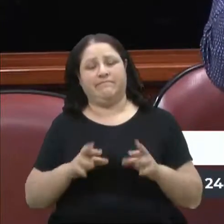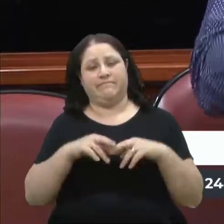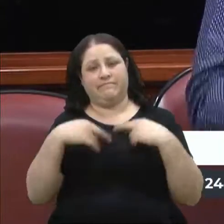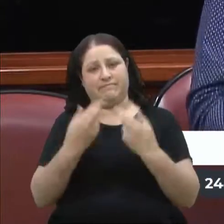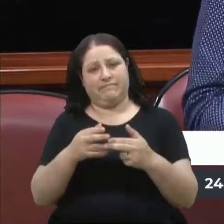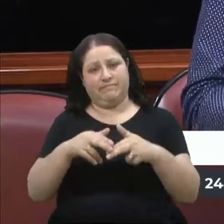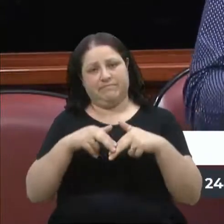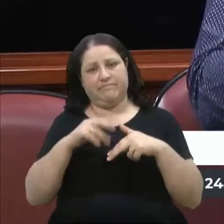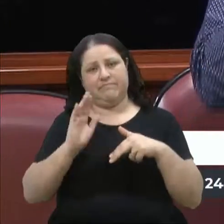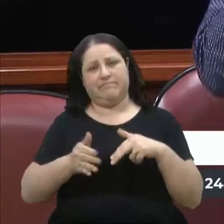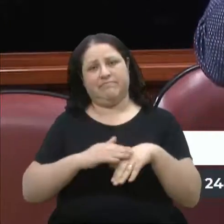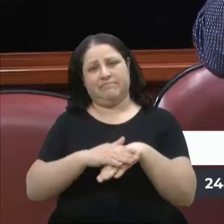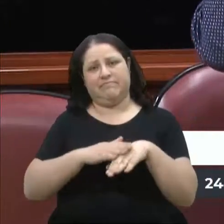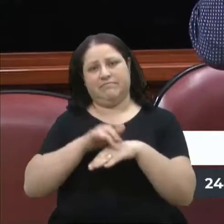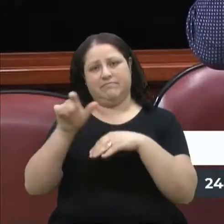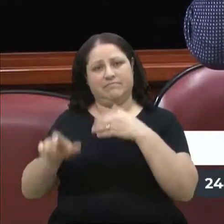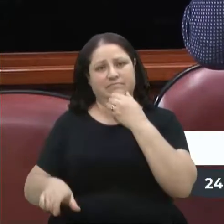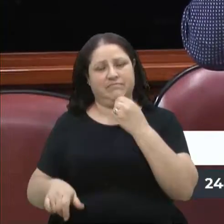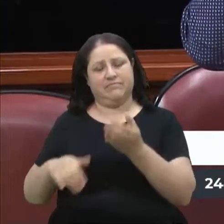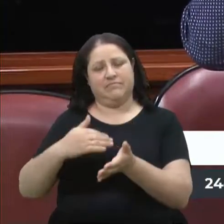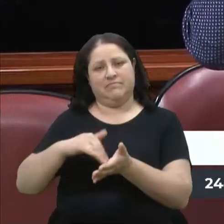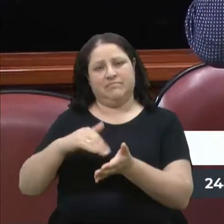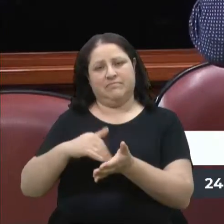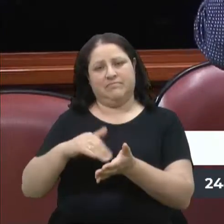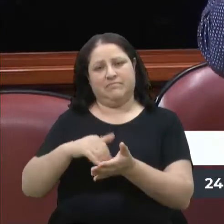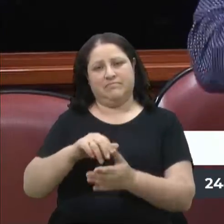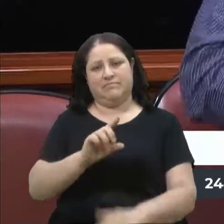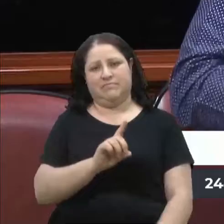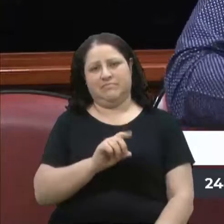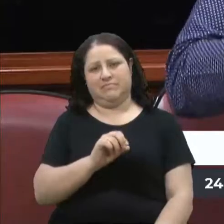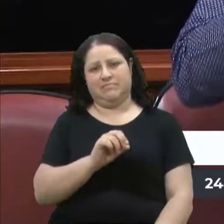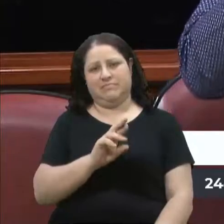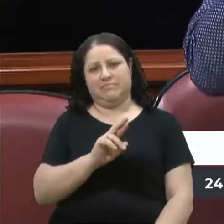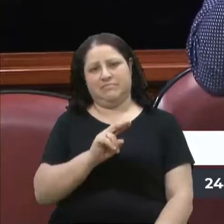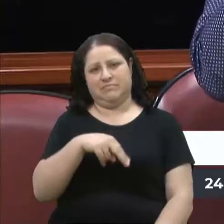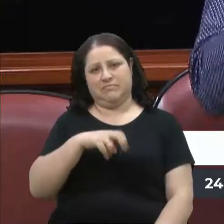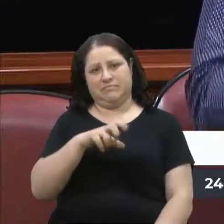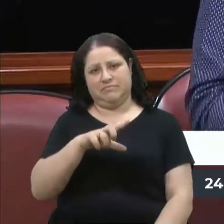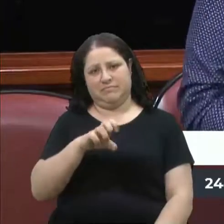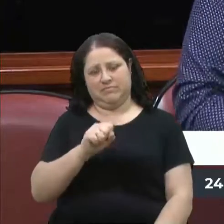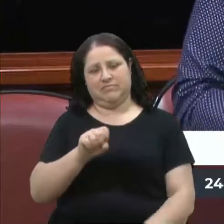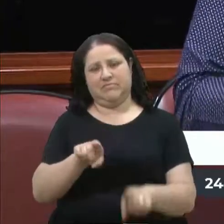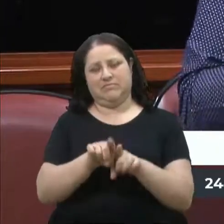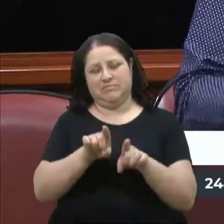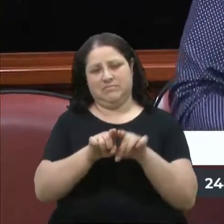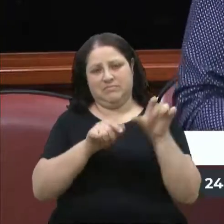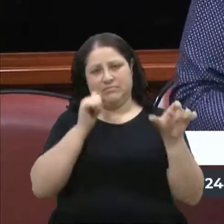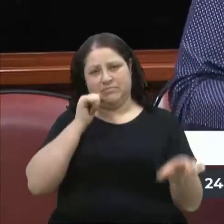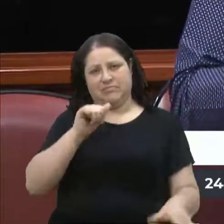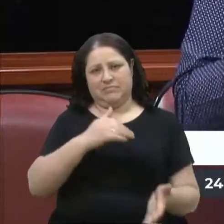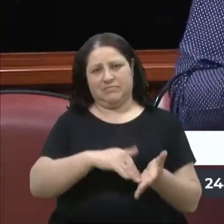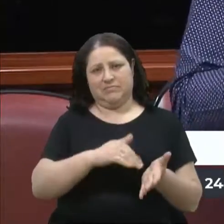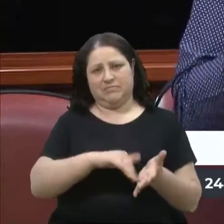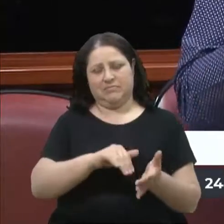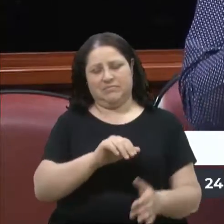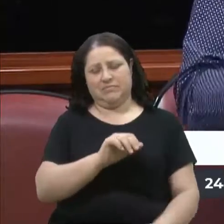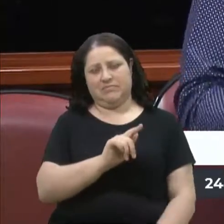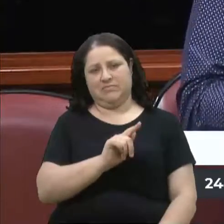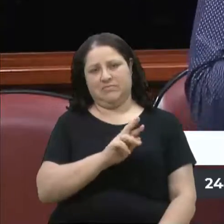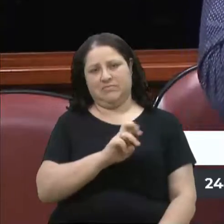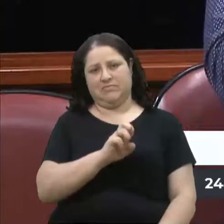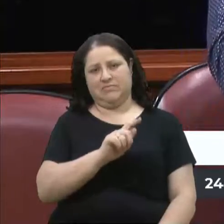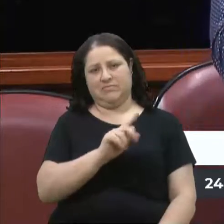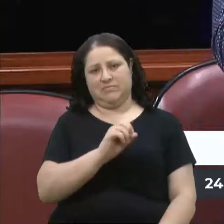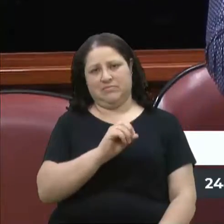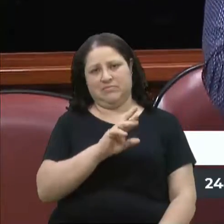já conversamos com o secretário Dornelis, conversamos com a secretária Grégora, acho que vai ser uma reunião profícua para a gente pensar em